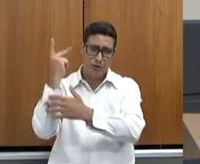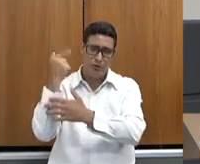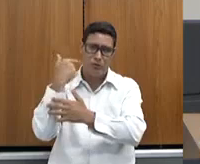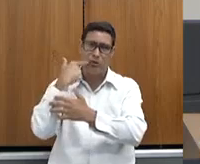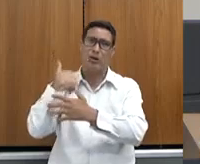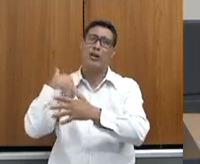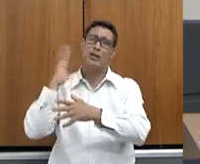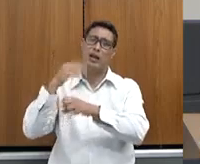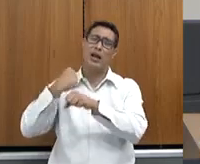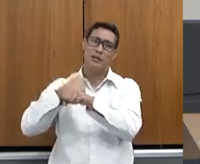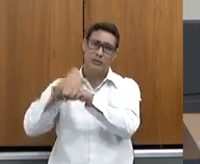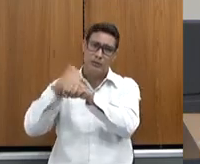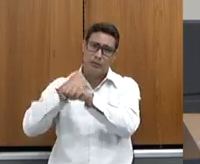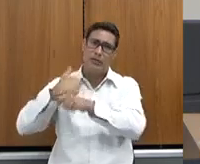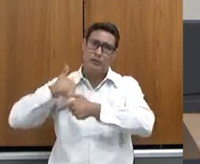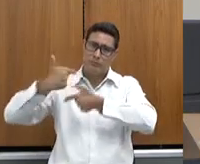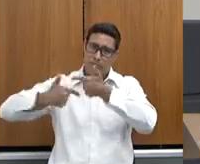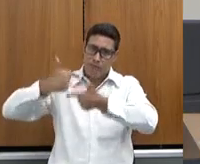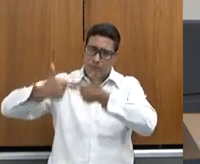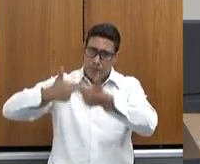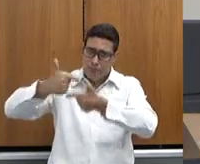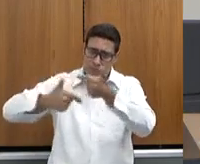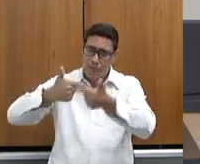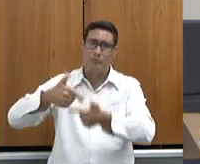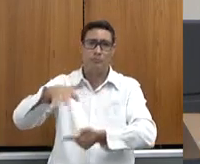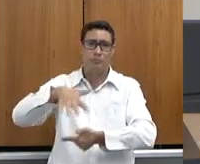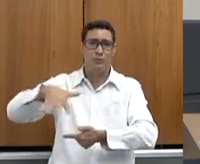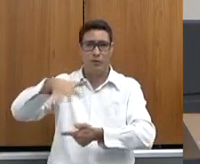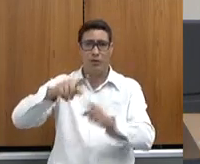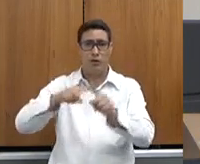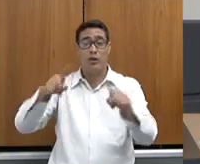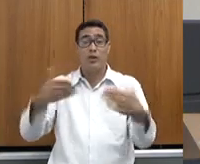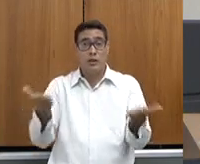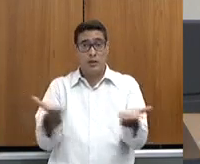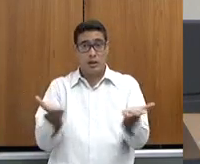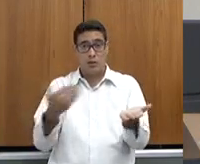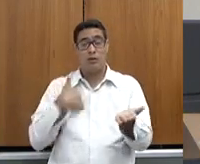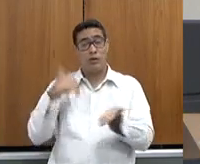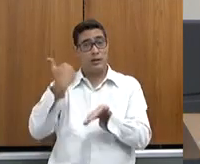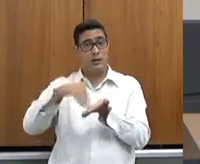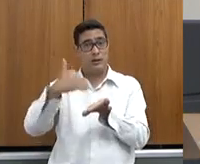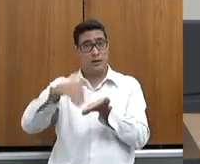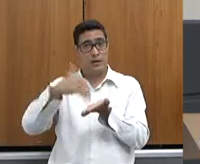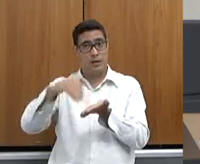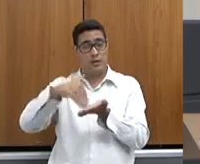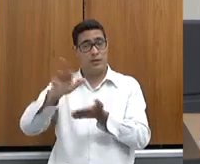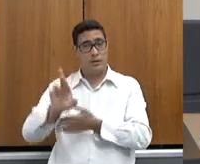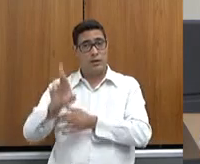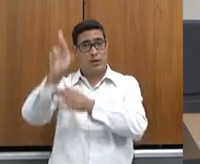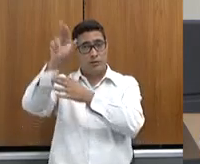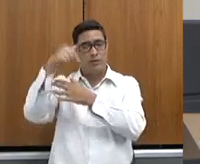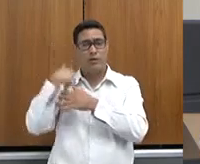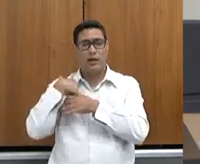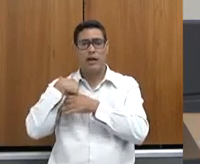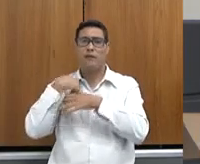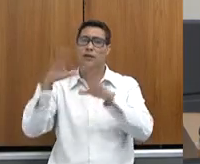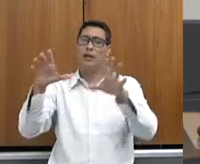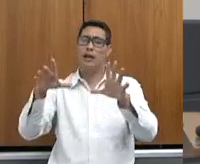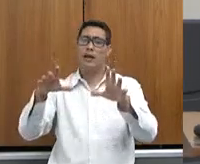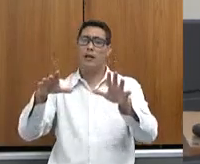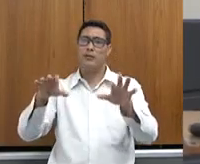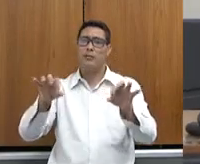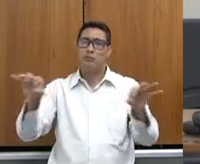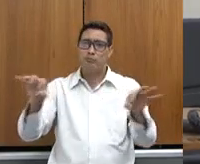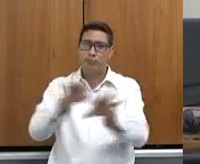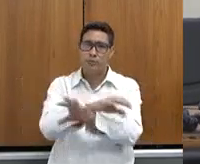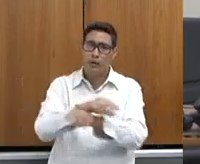Instituto Mineiro de Agropecuária, e agora, exercendo essa função de secretário, encerrando esse ciclo desse primeiro